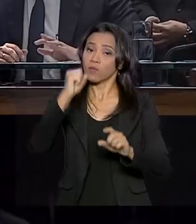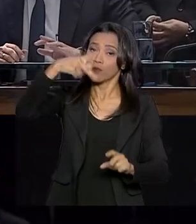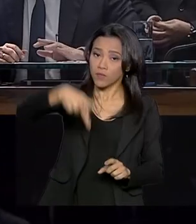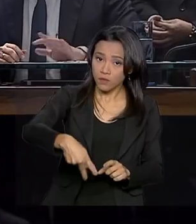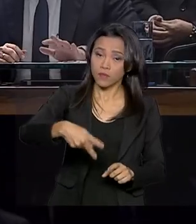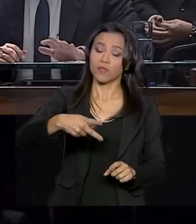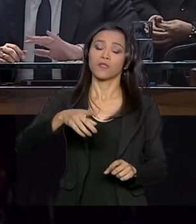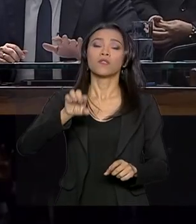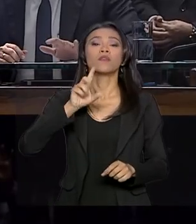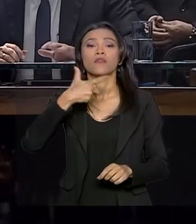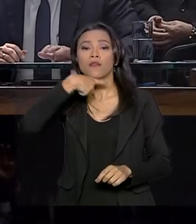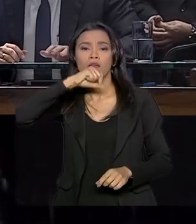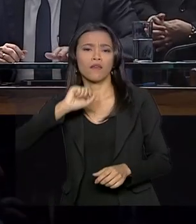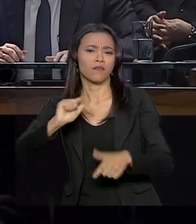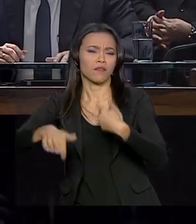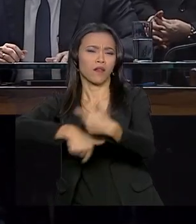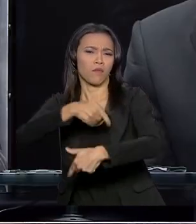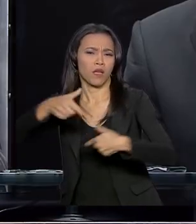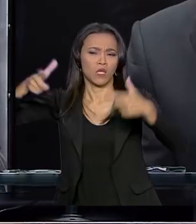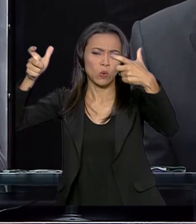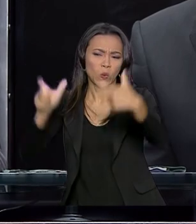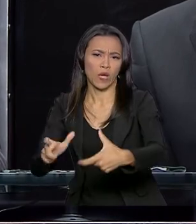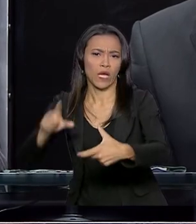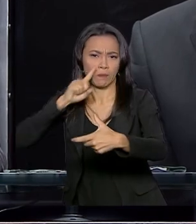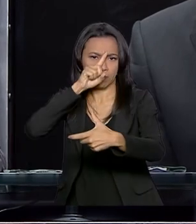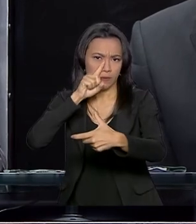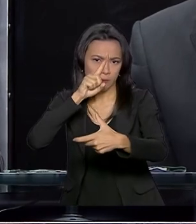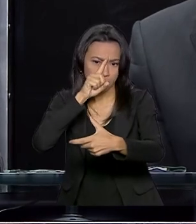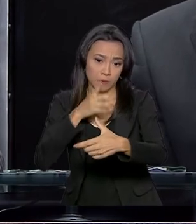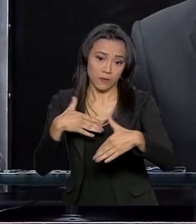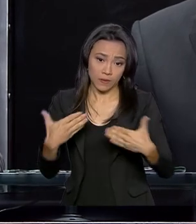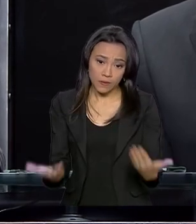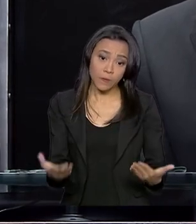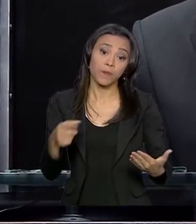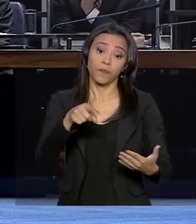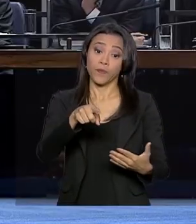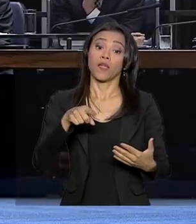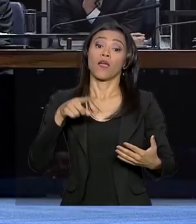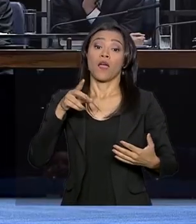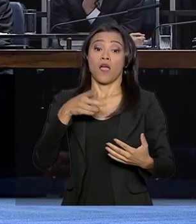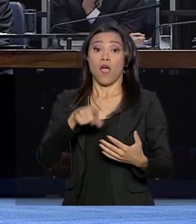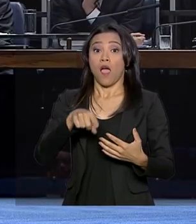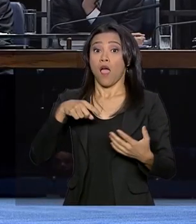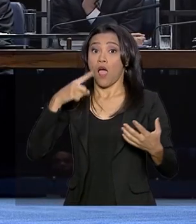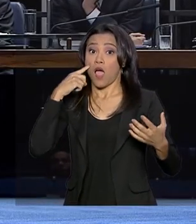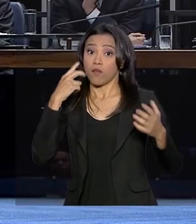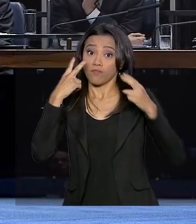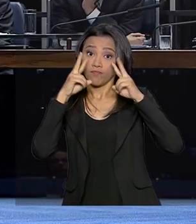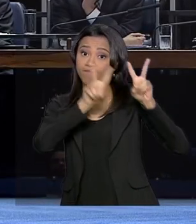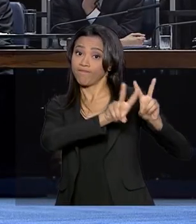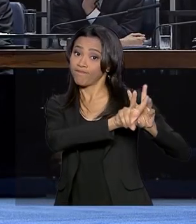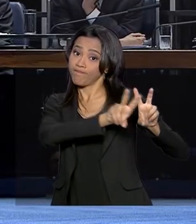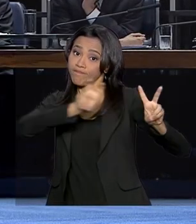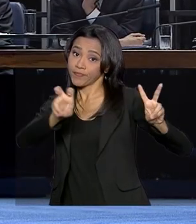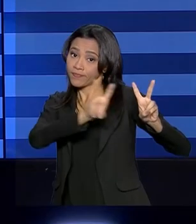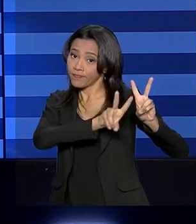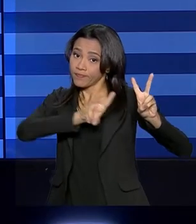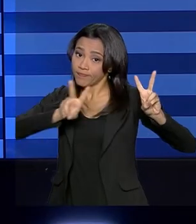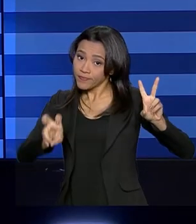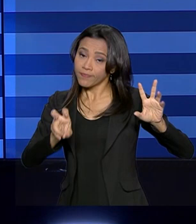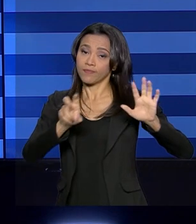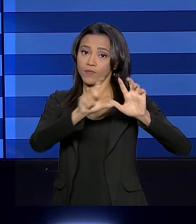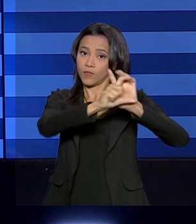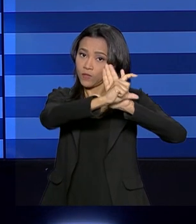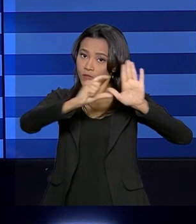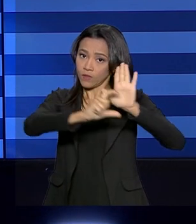realizam atividades de alta periculosidade. Com isso, a apreciação de dois destaques que dificultavam a votação da